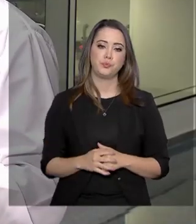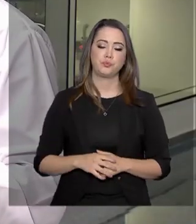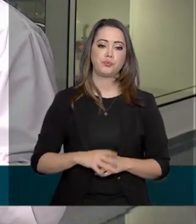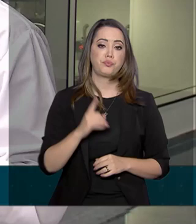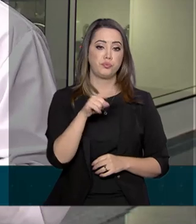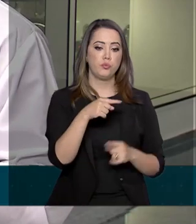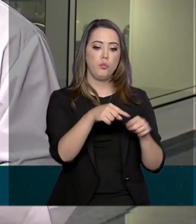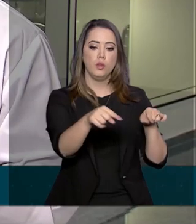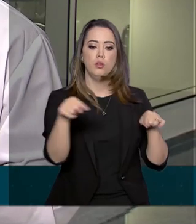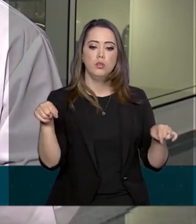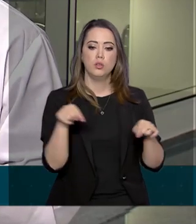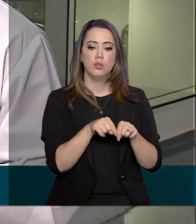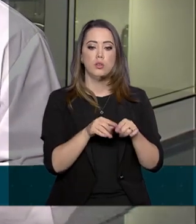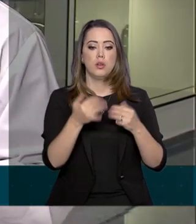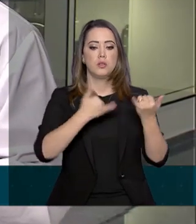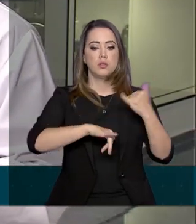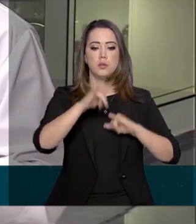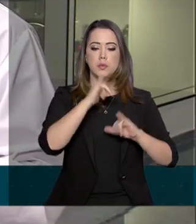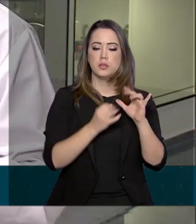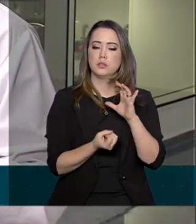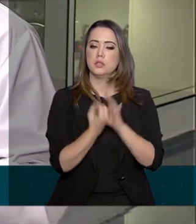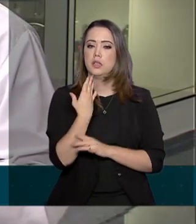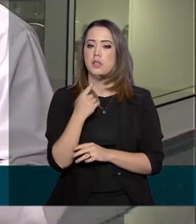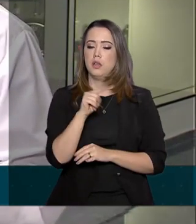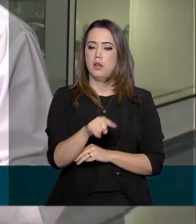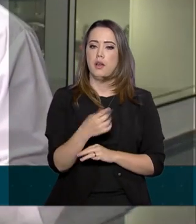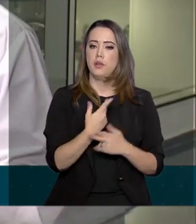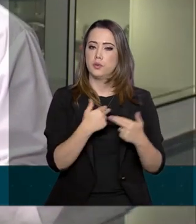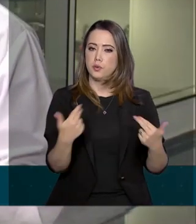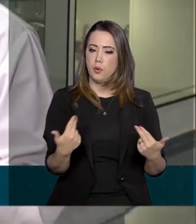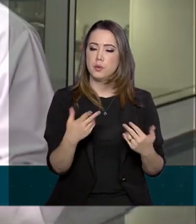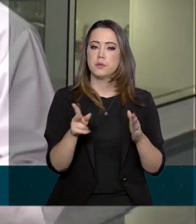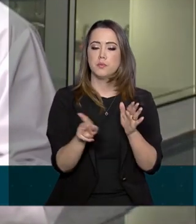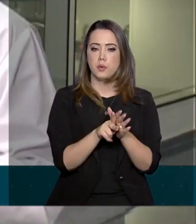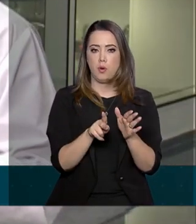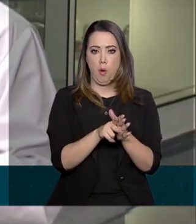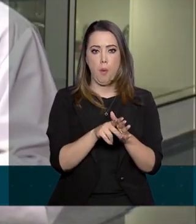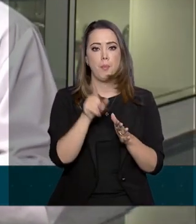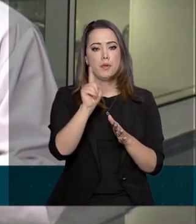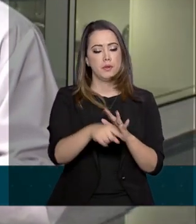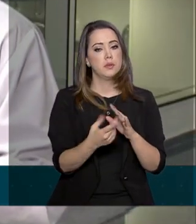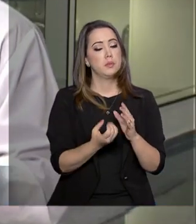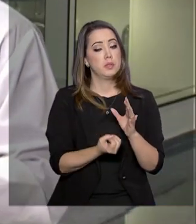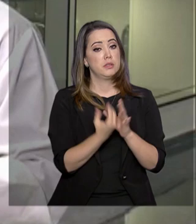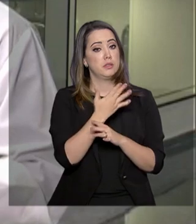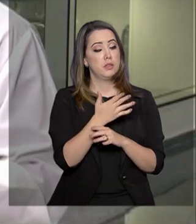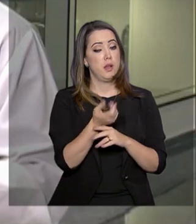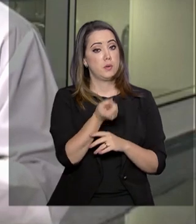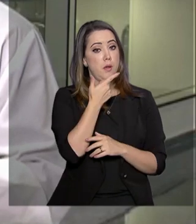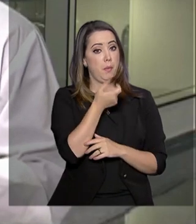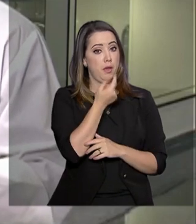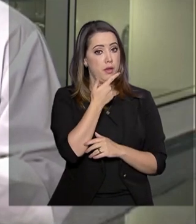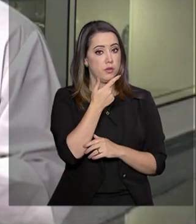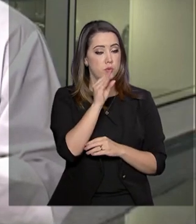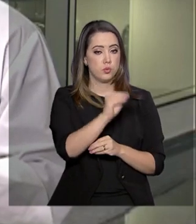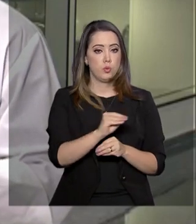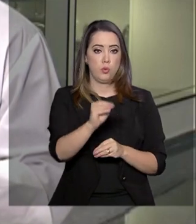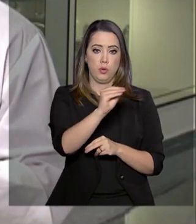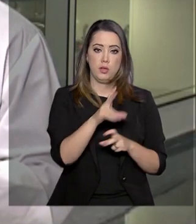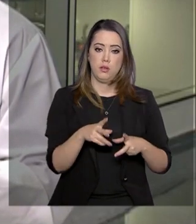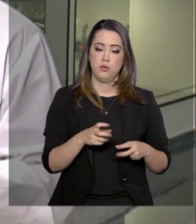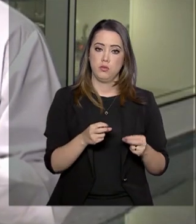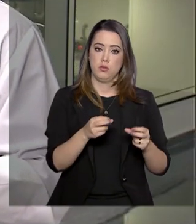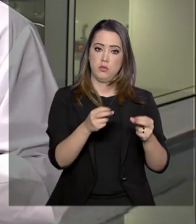uma das salas do laboratório onde são produzidos os insumos ativos usados na fabricação dos medicamentos no tratamento do